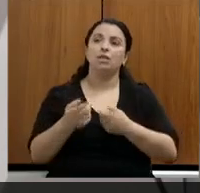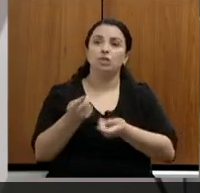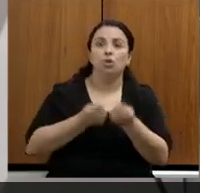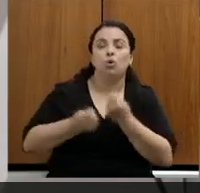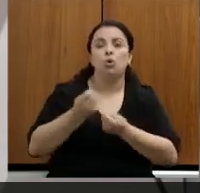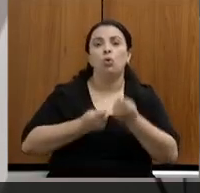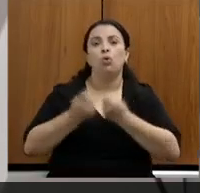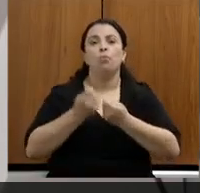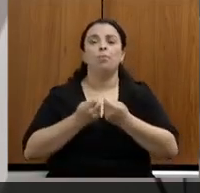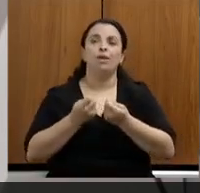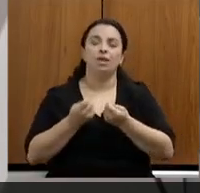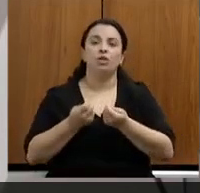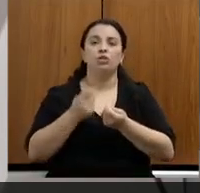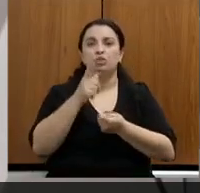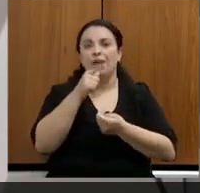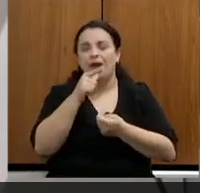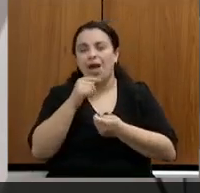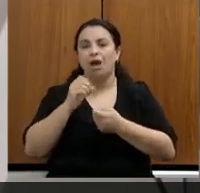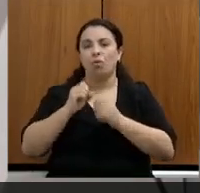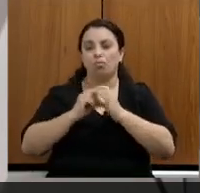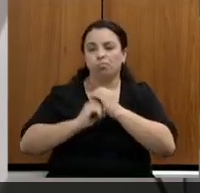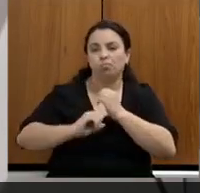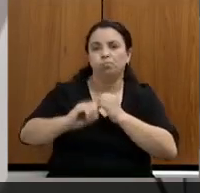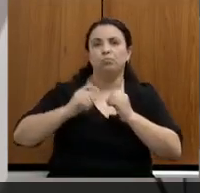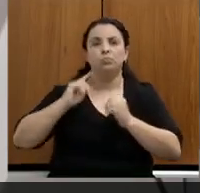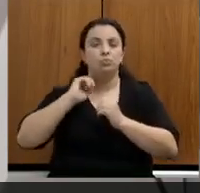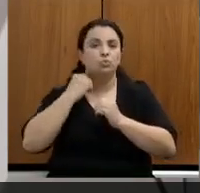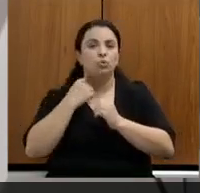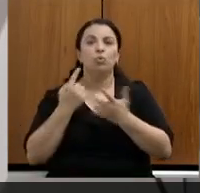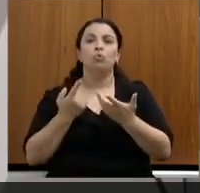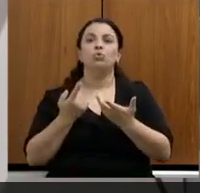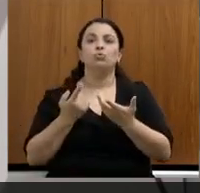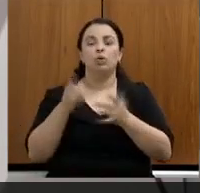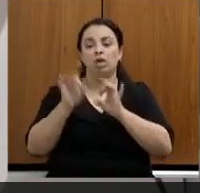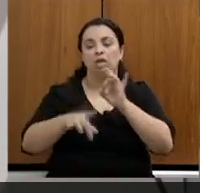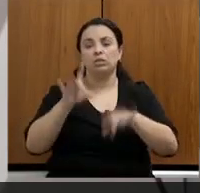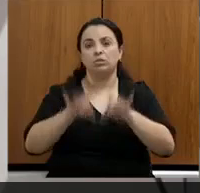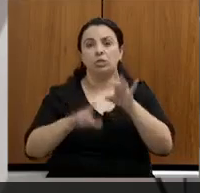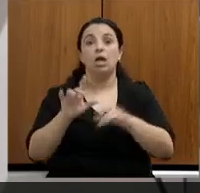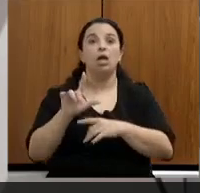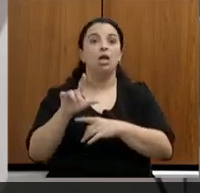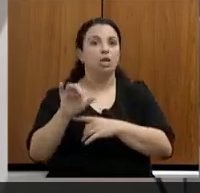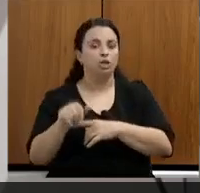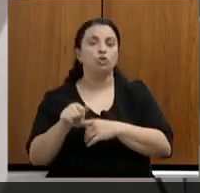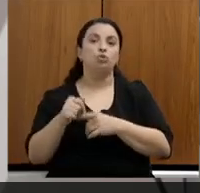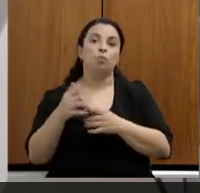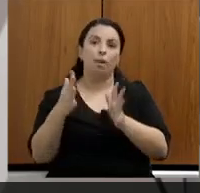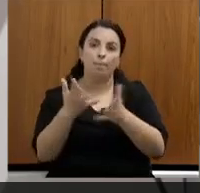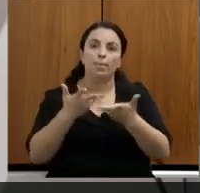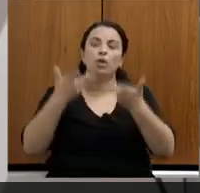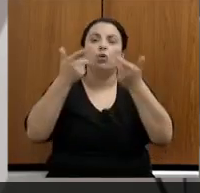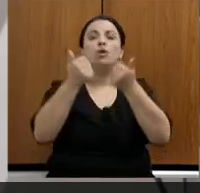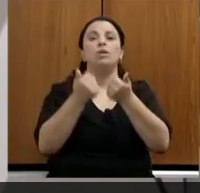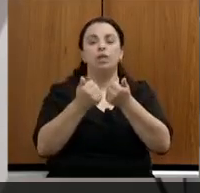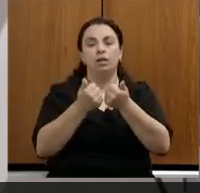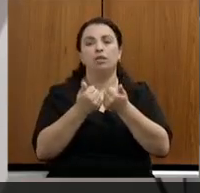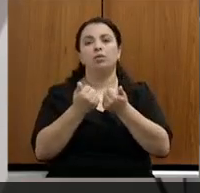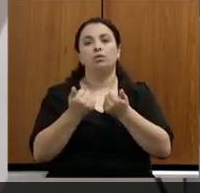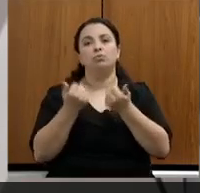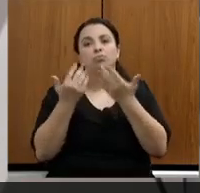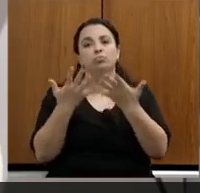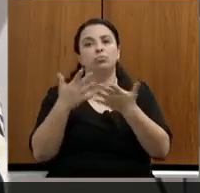e resíduos sólidos, como também a melhoria do ponto de vista da prestação de serviço para os cidadãos.